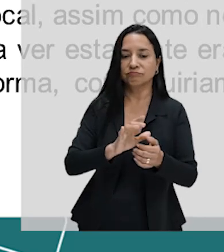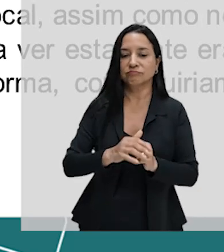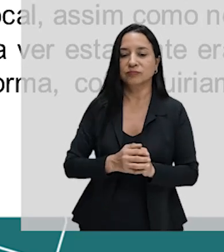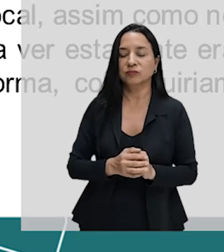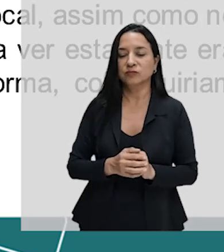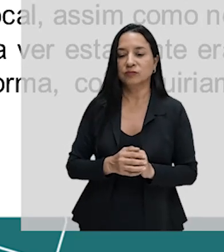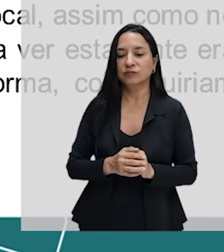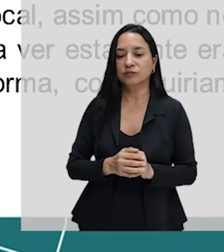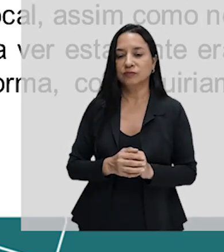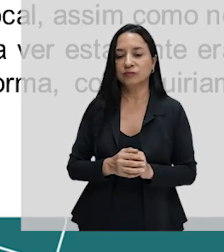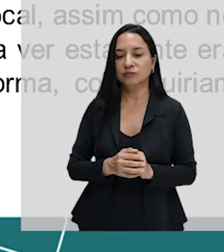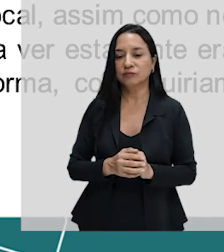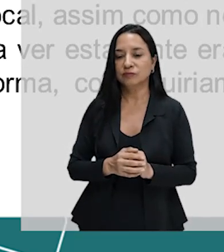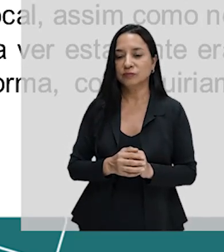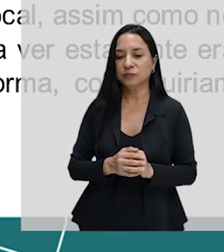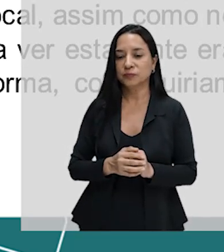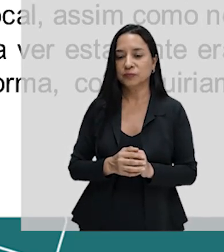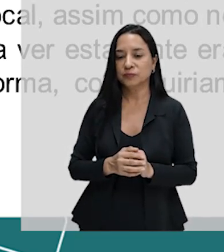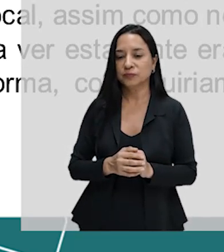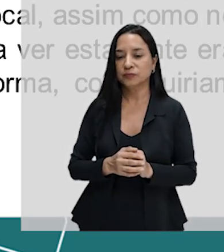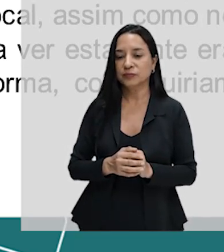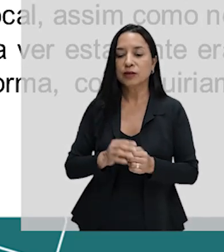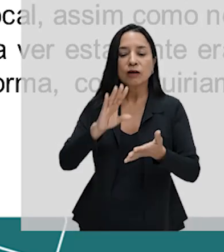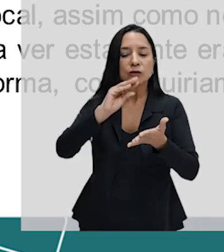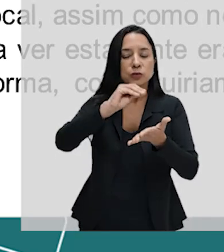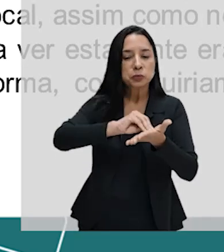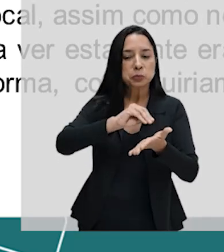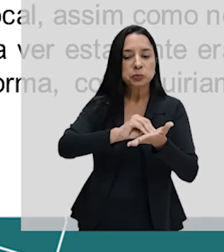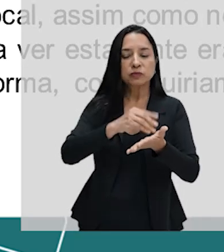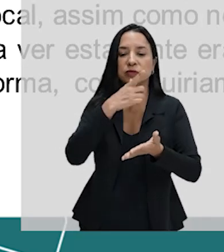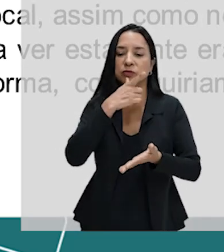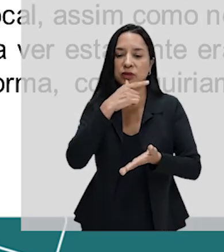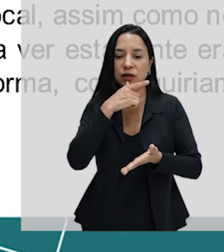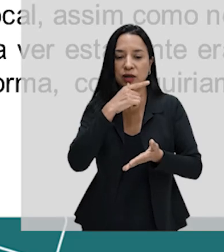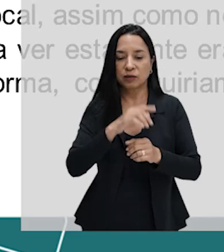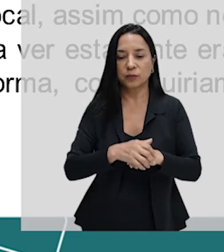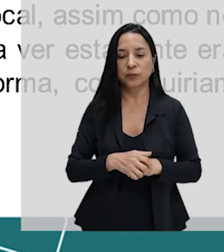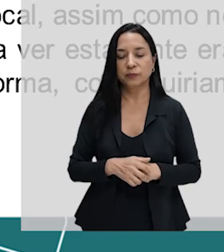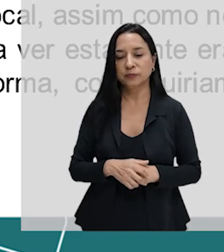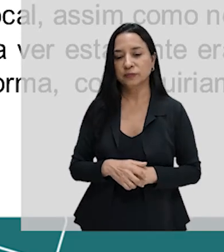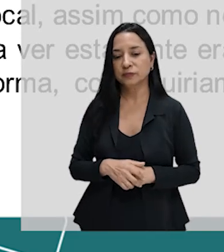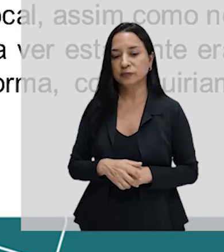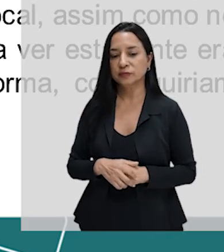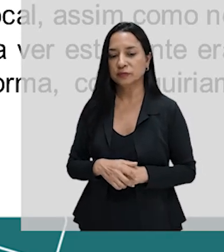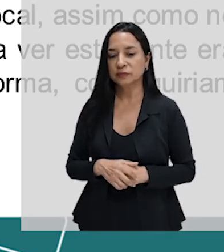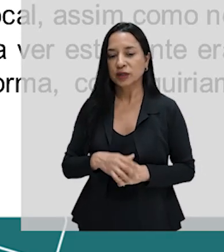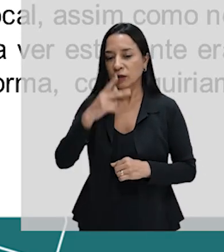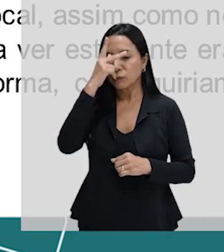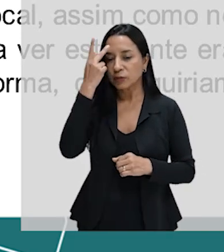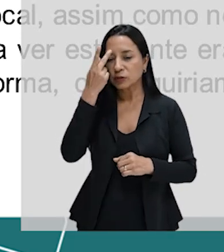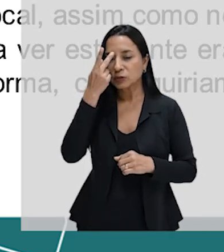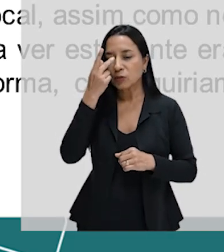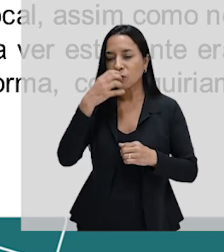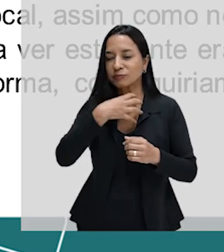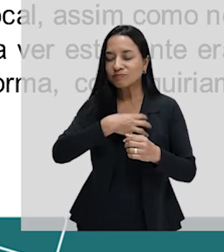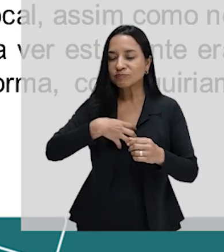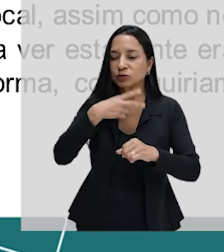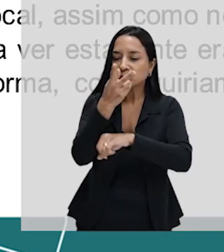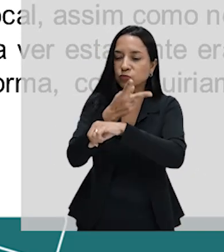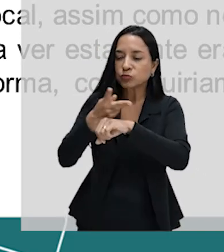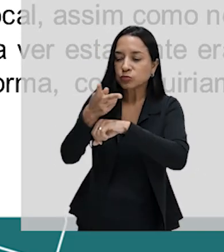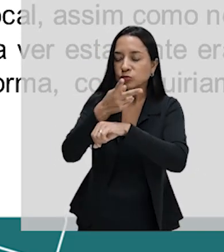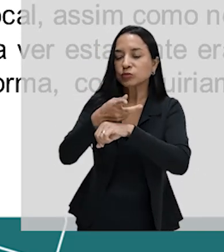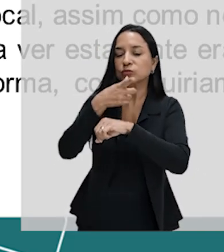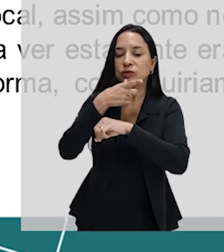dessa escassez da fonte. Os templários, já desesperados, à procura de água,